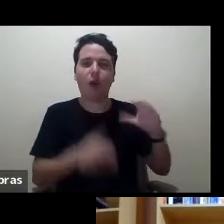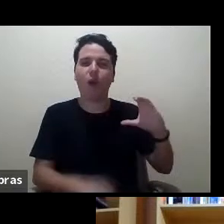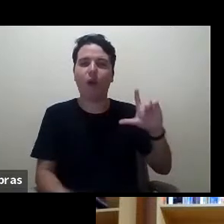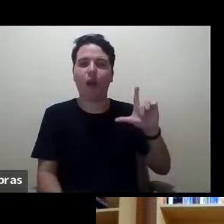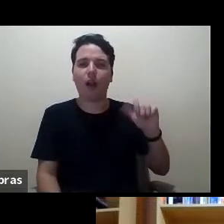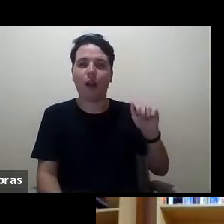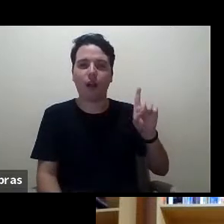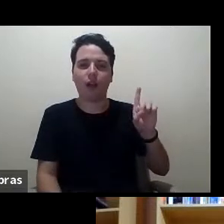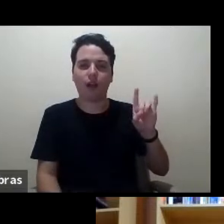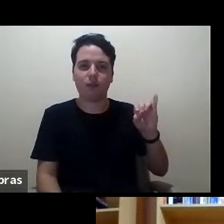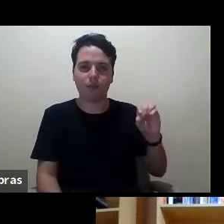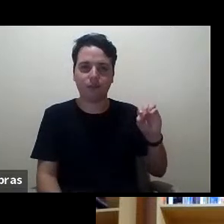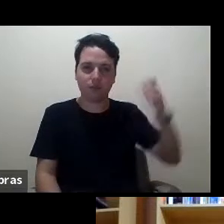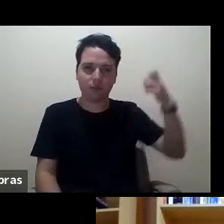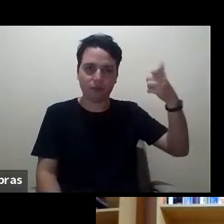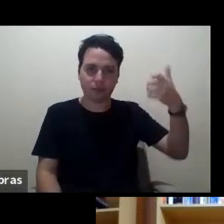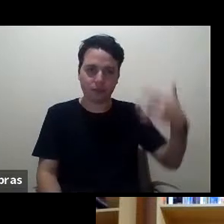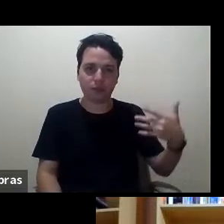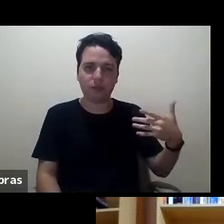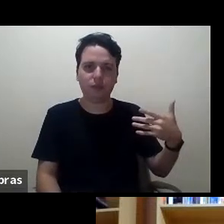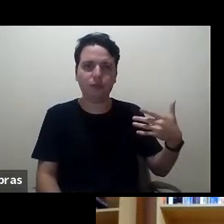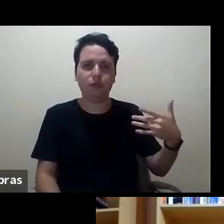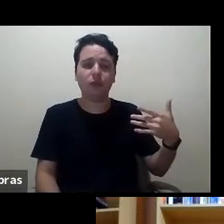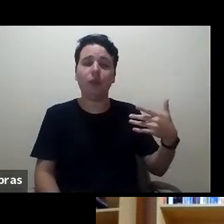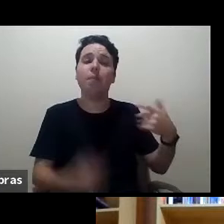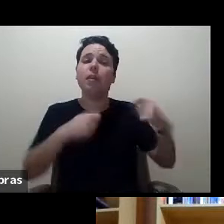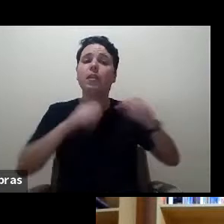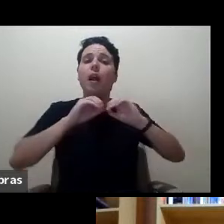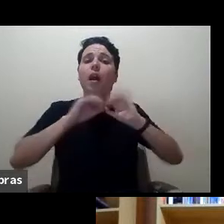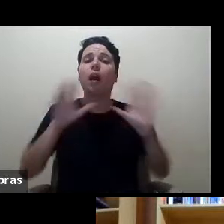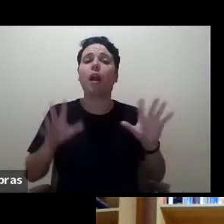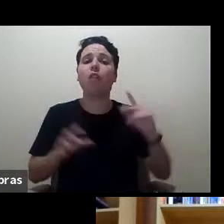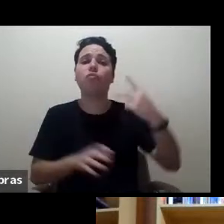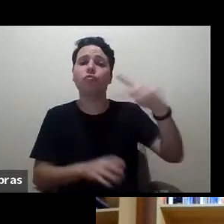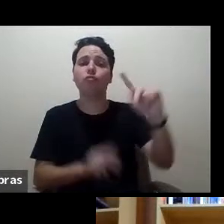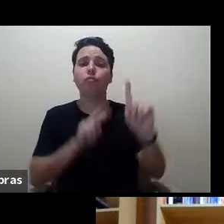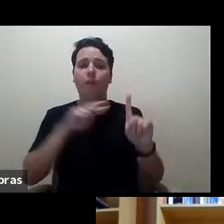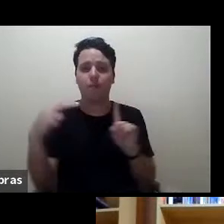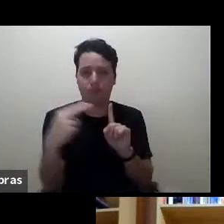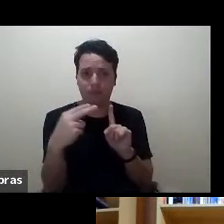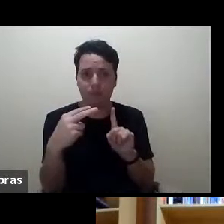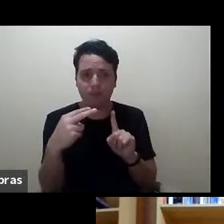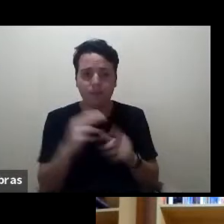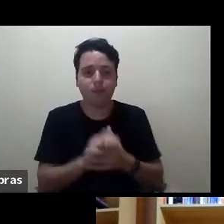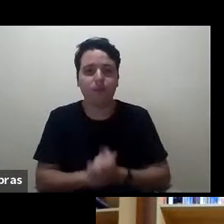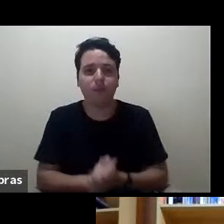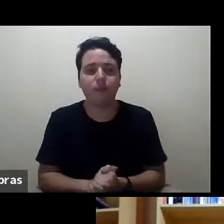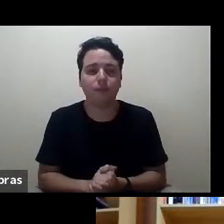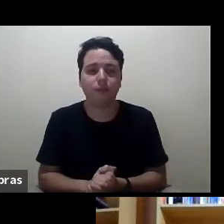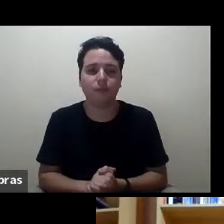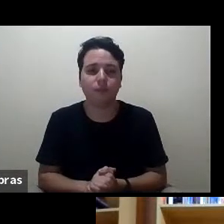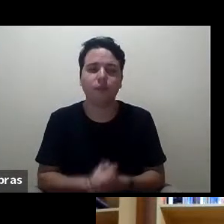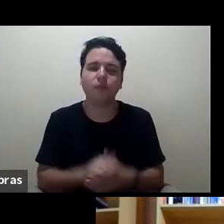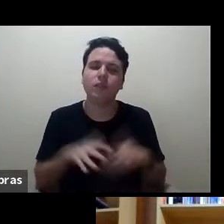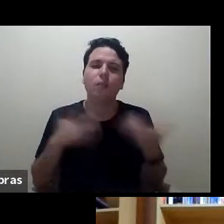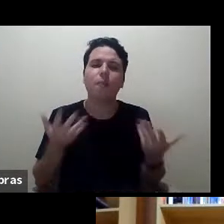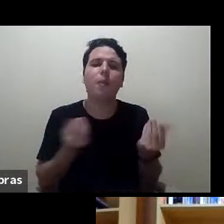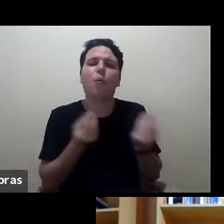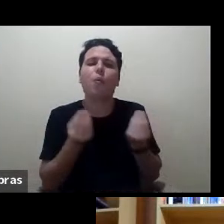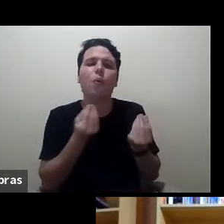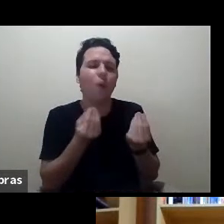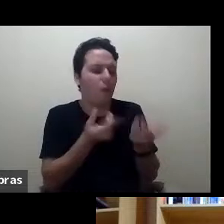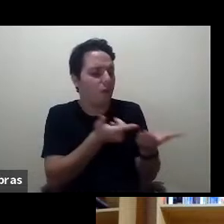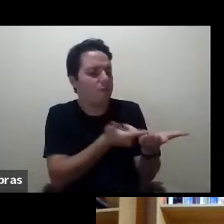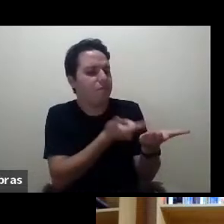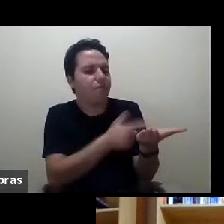deixar claro qual é a tua perspectiva. Então, como se escolhe um livro?